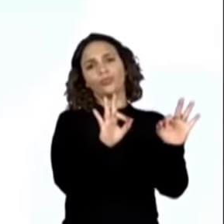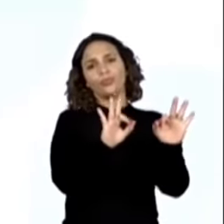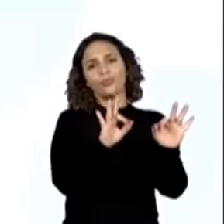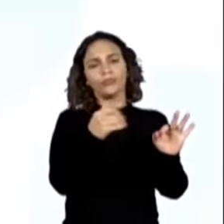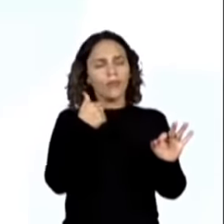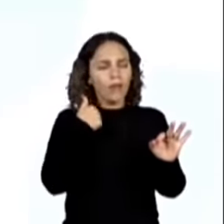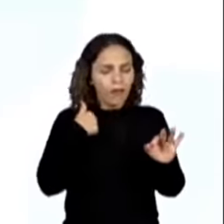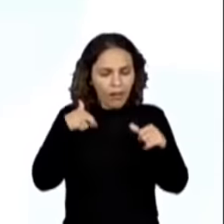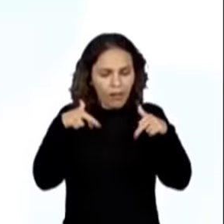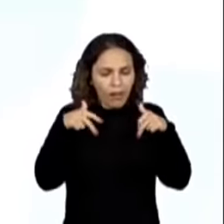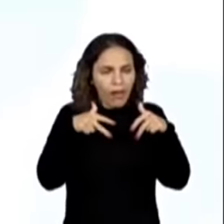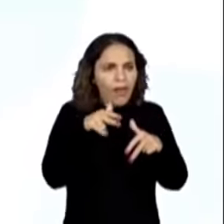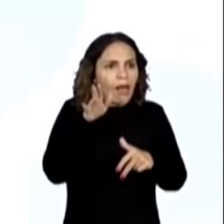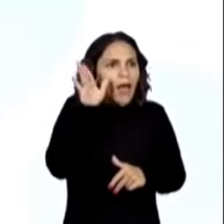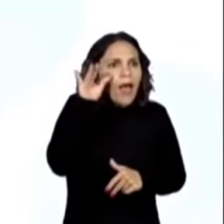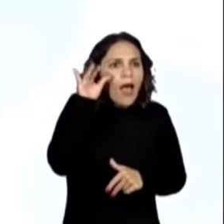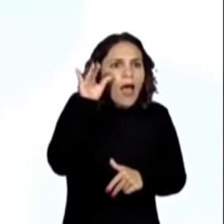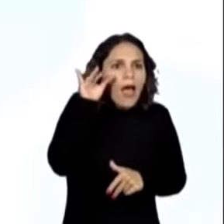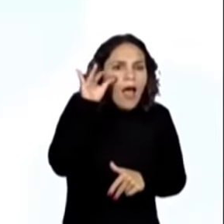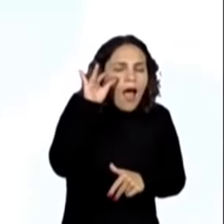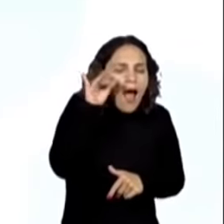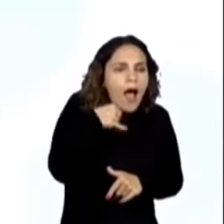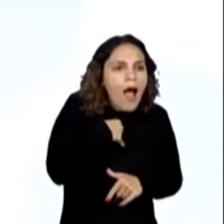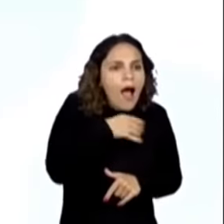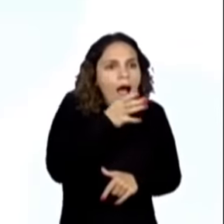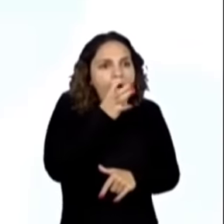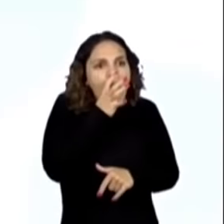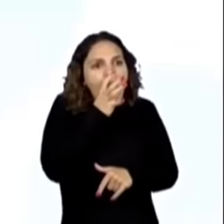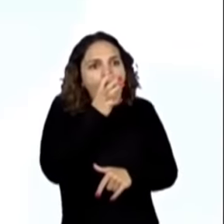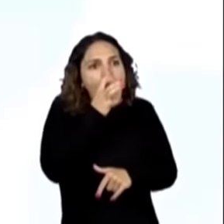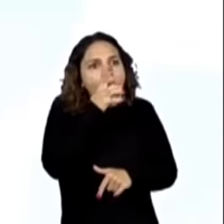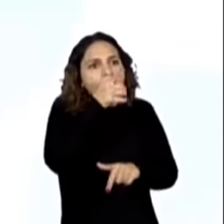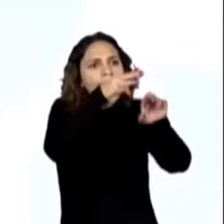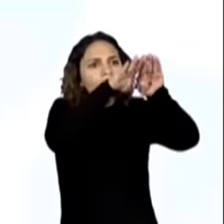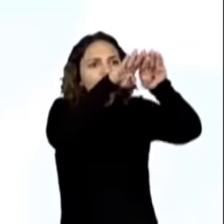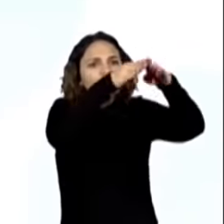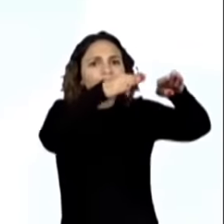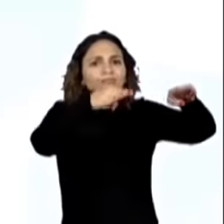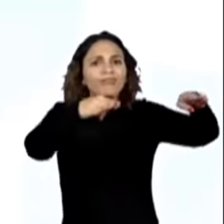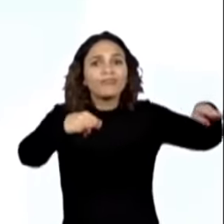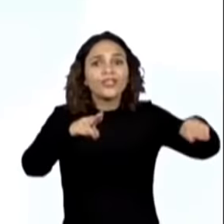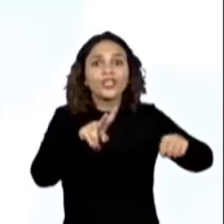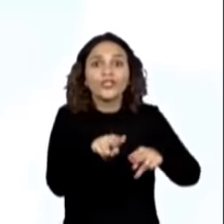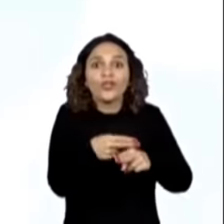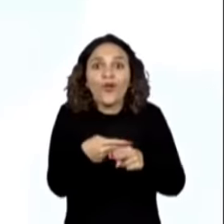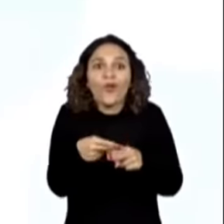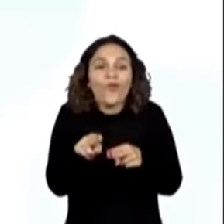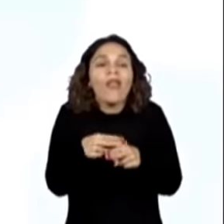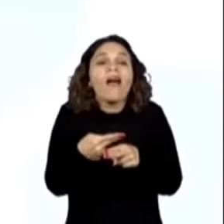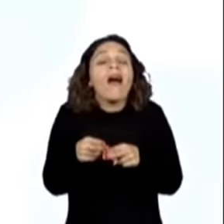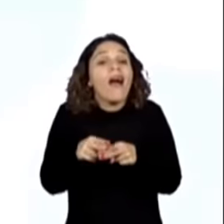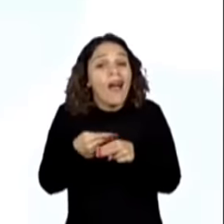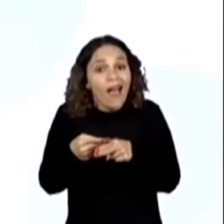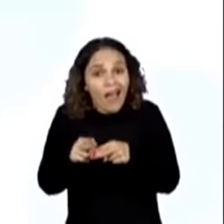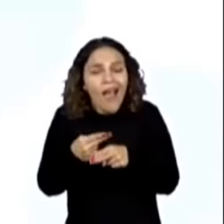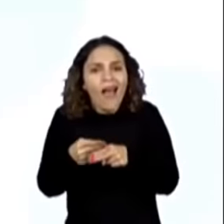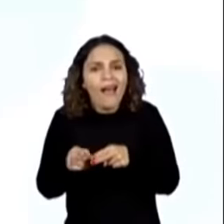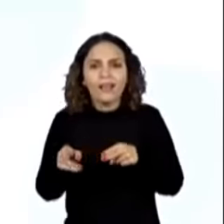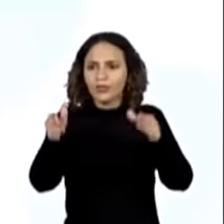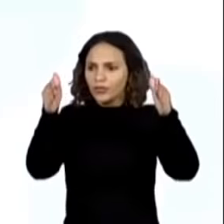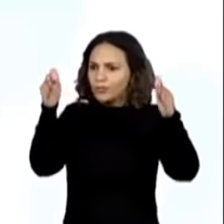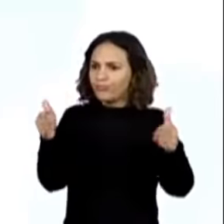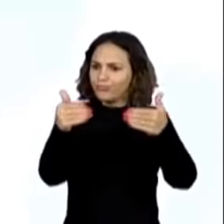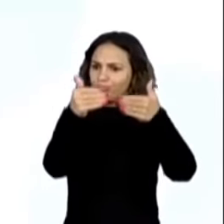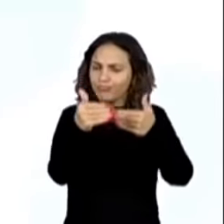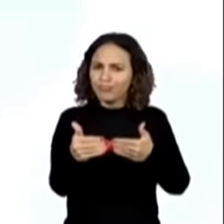Aproximaram-se, curiosos, e admiraram-se ao ver que o telhado era feito de chocolate. As paredes